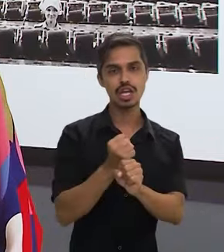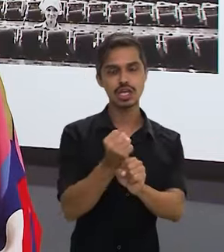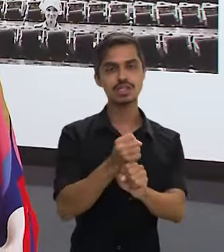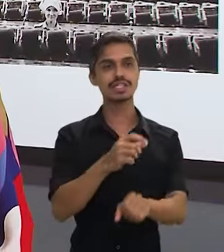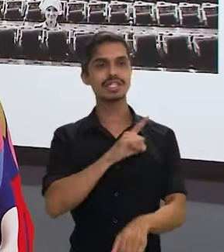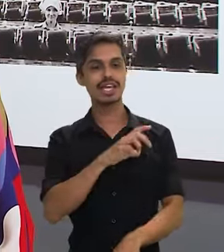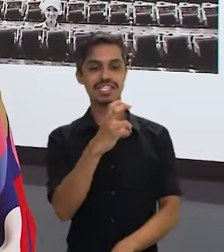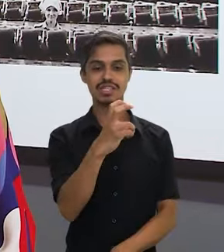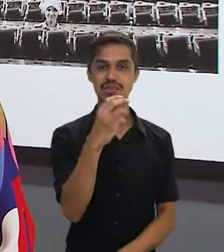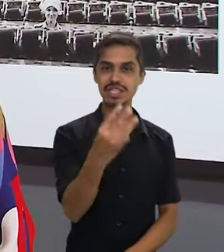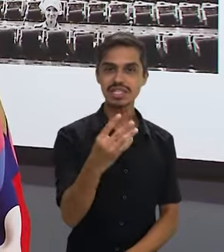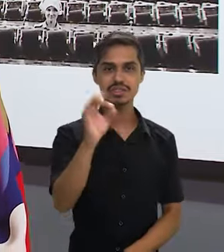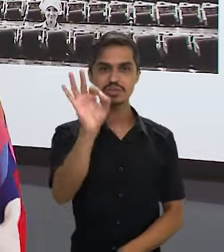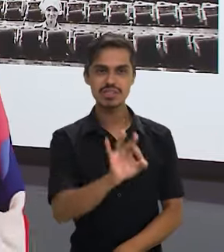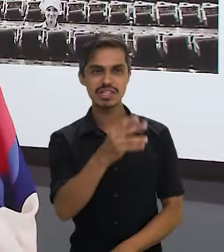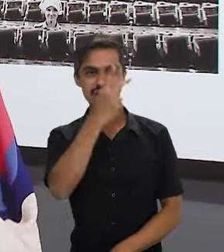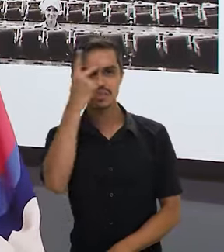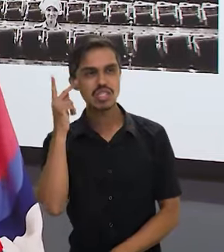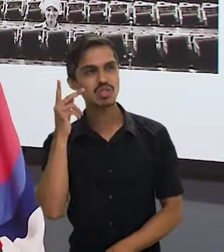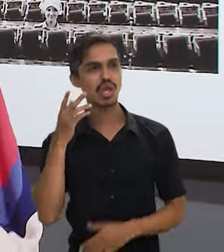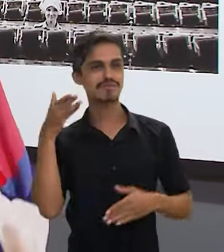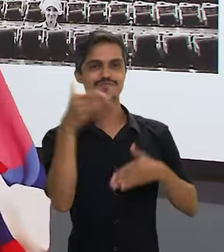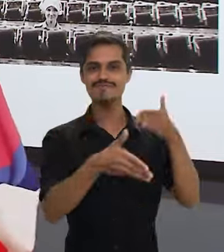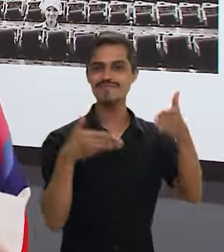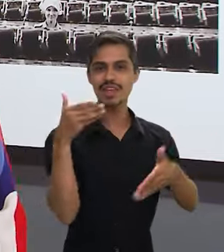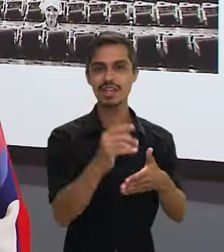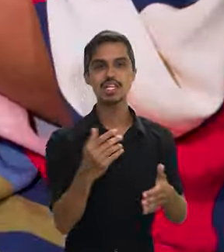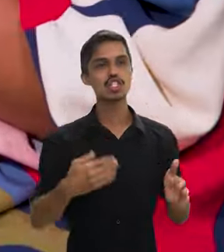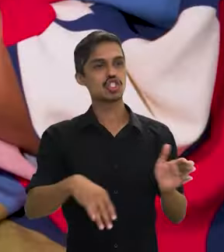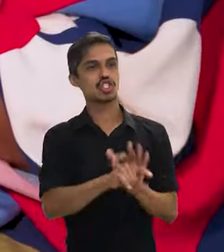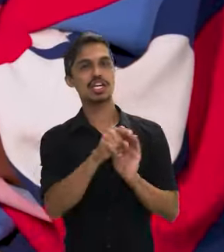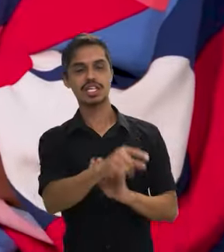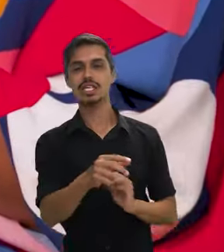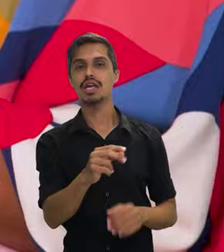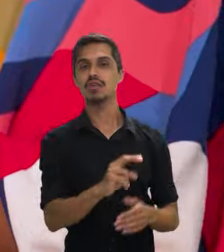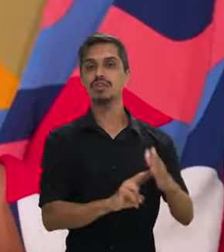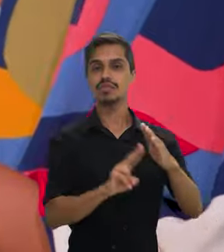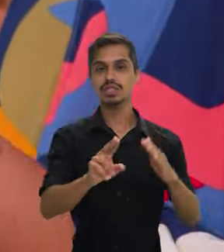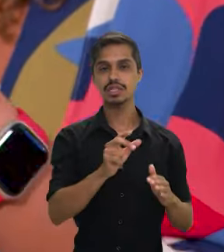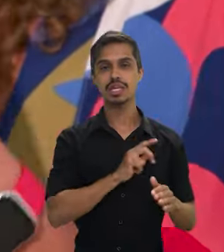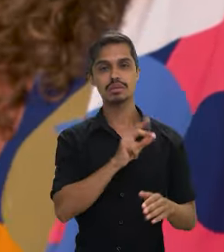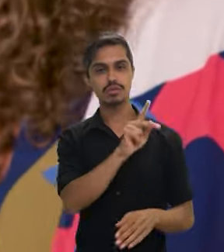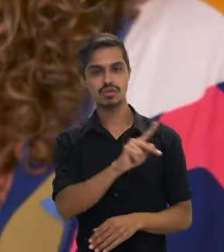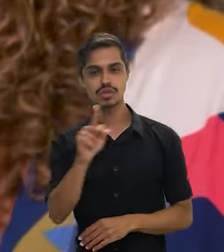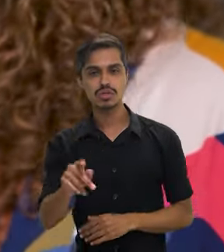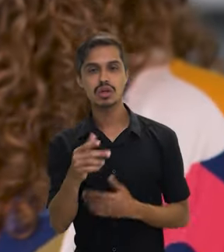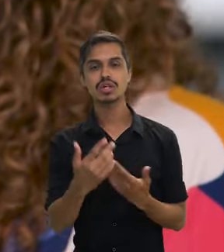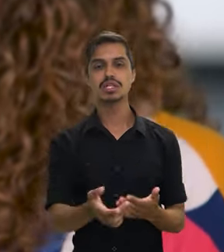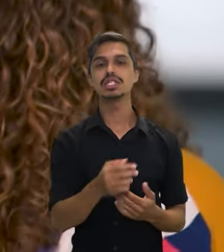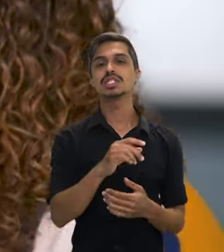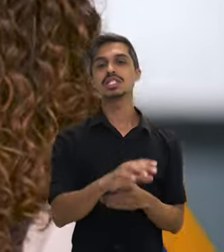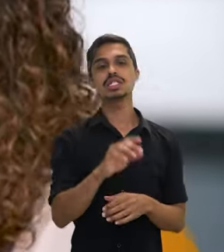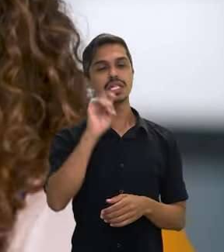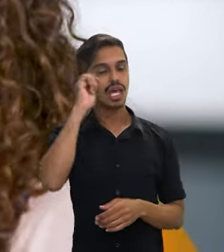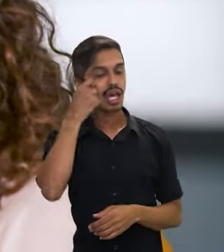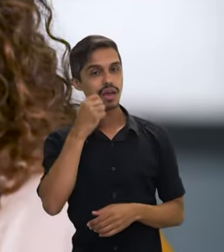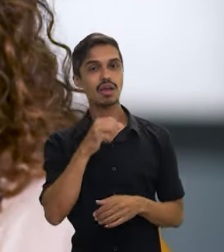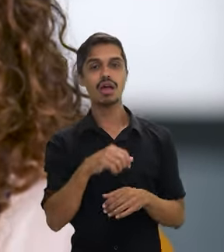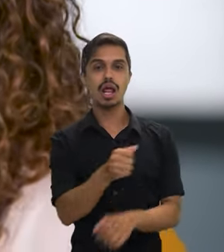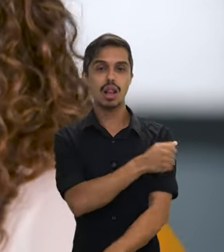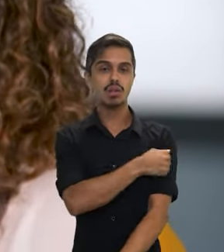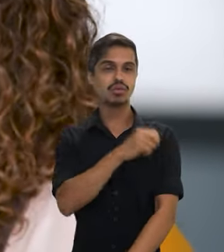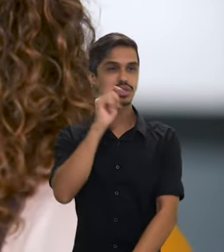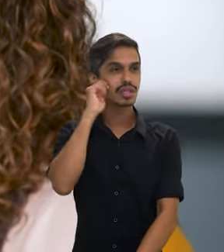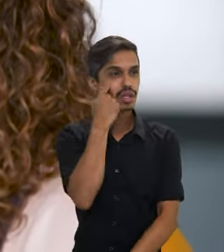53% de pessoas e você consegue chegar na universidade, ter professores negros, ter alunas e alunos negros e